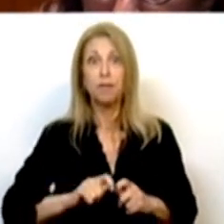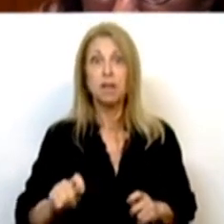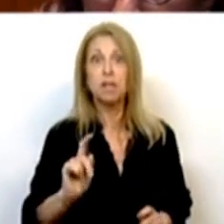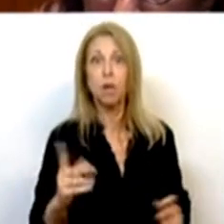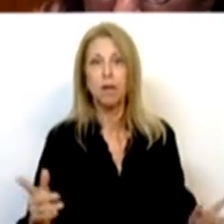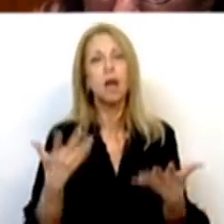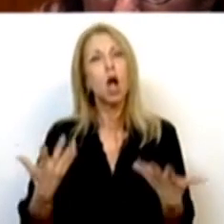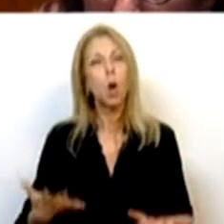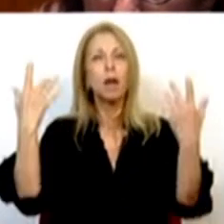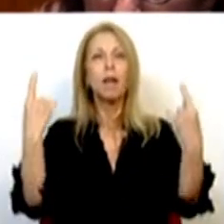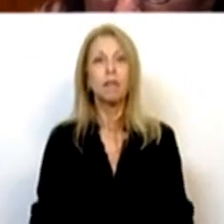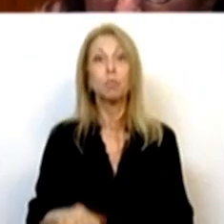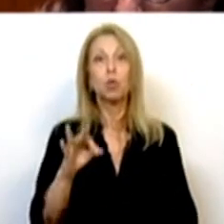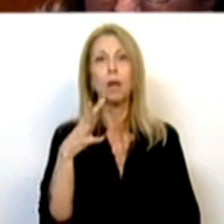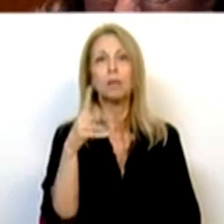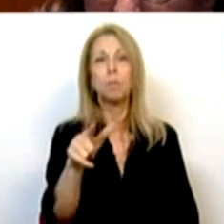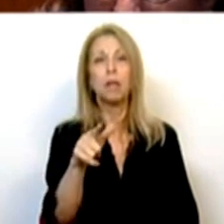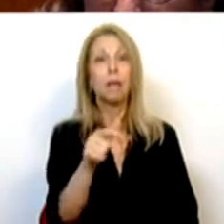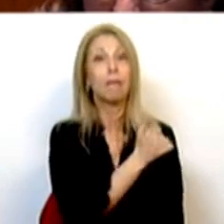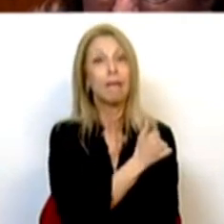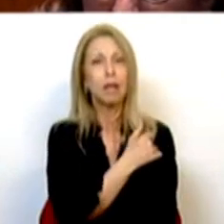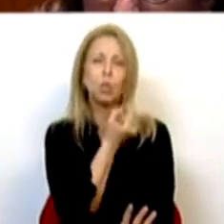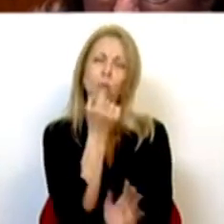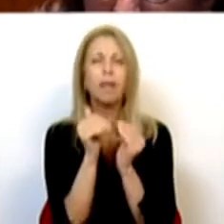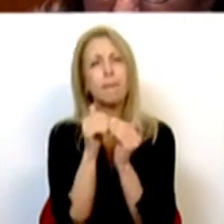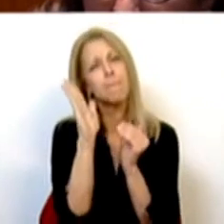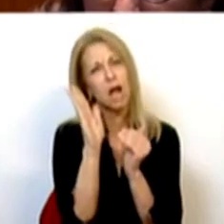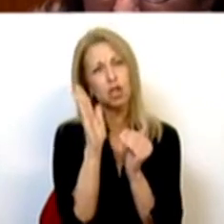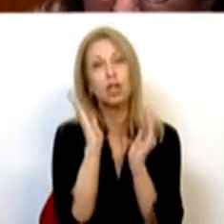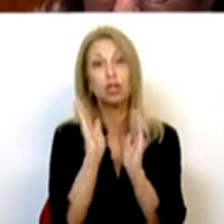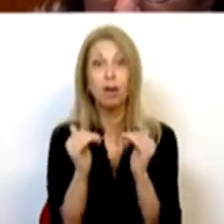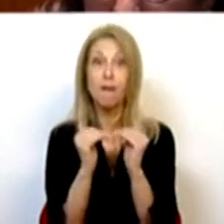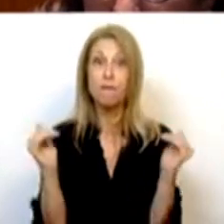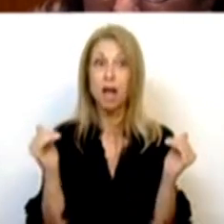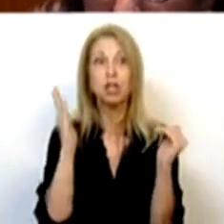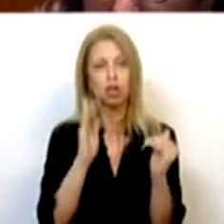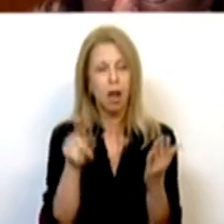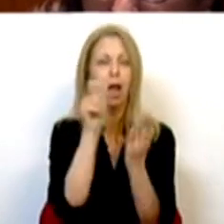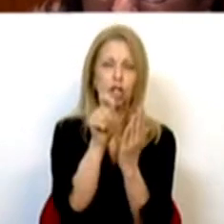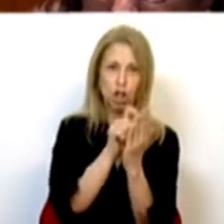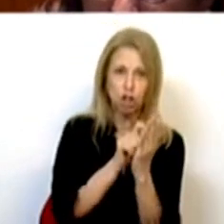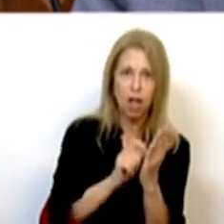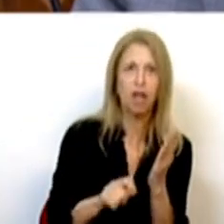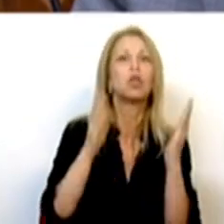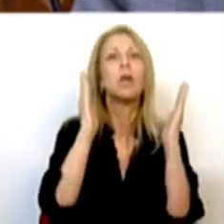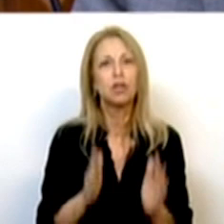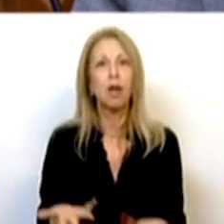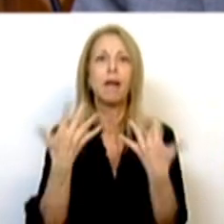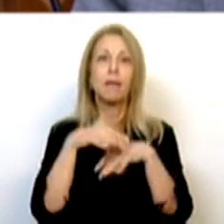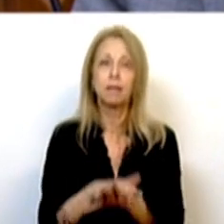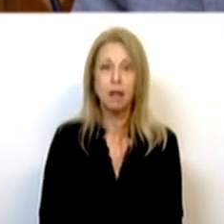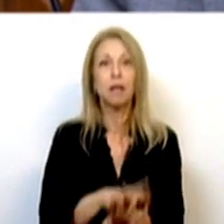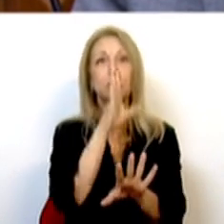Neste momento nós temos mais, cerca de 4.000 fogos, um bocadinho mais de 4.000 fogos já em fase, ou seja, já registados, já integrados, já em